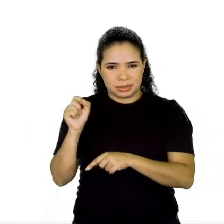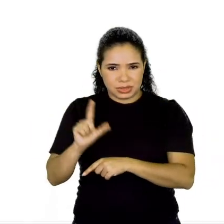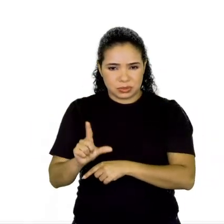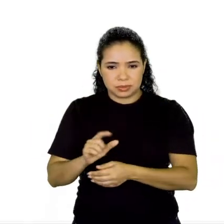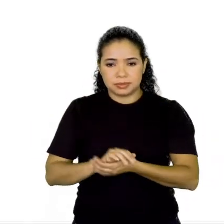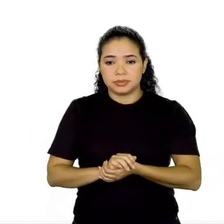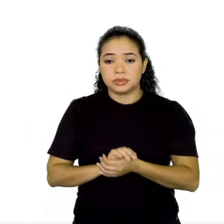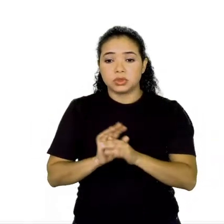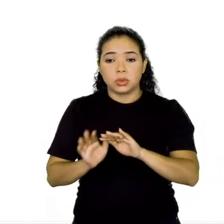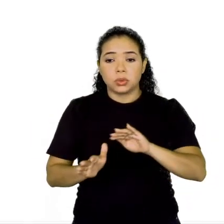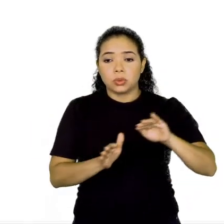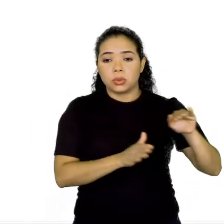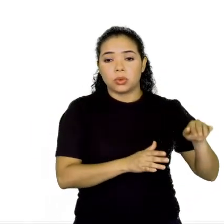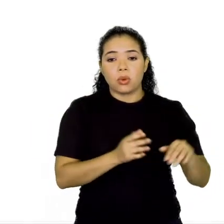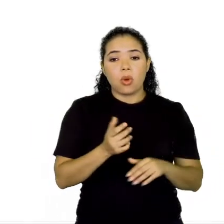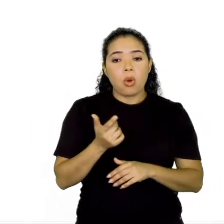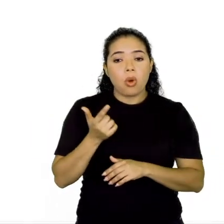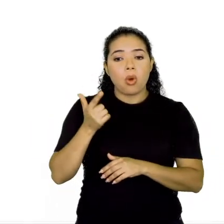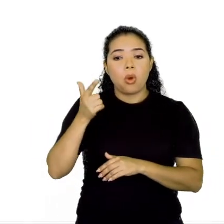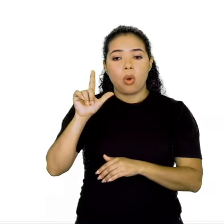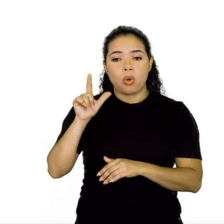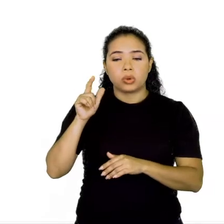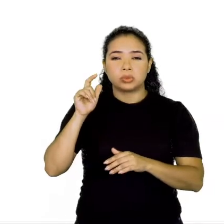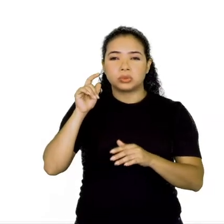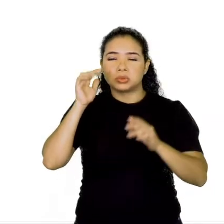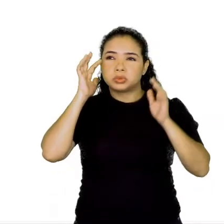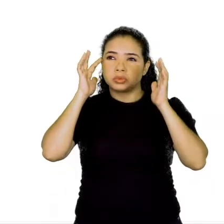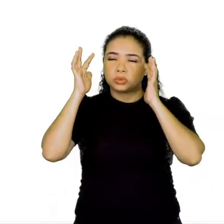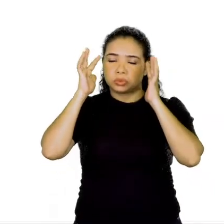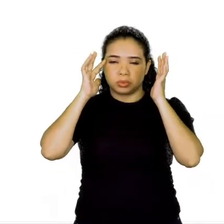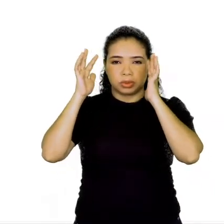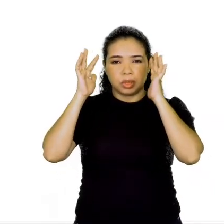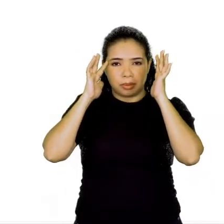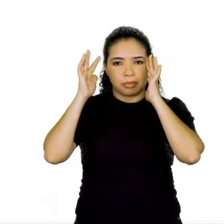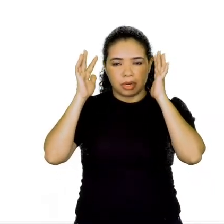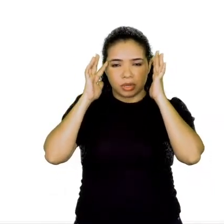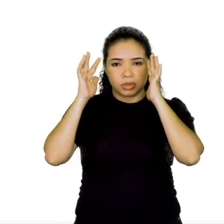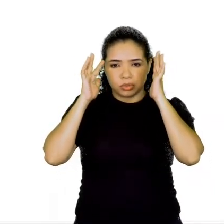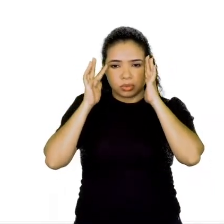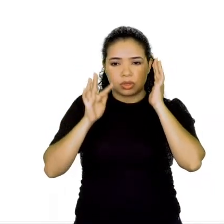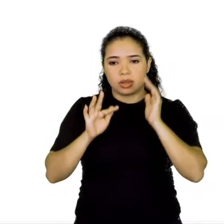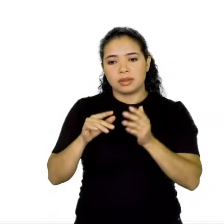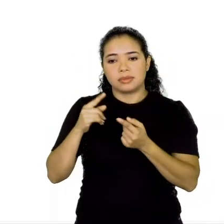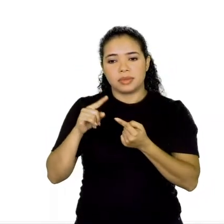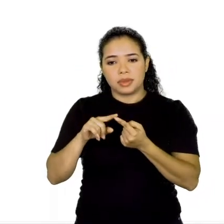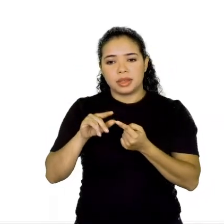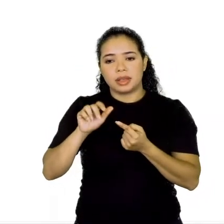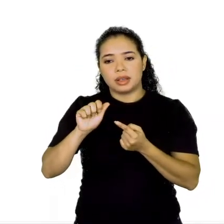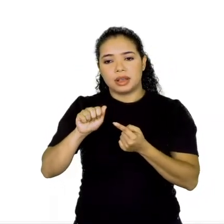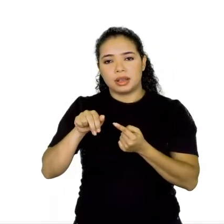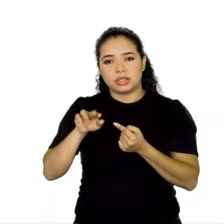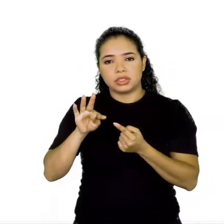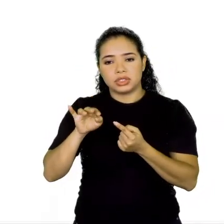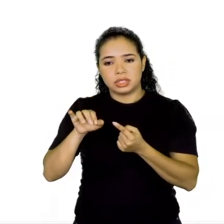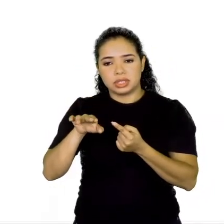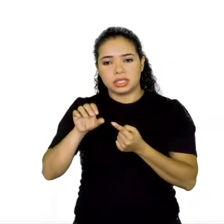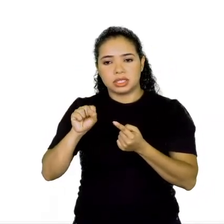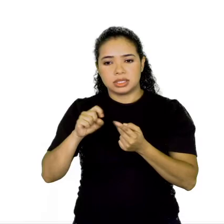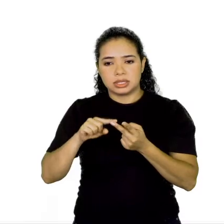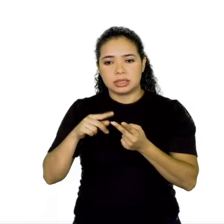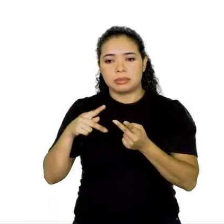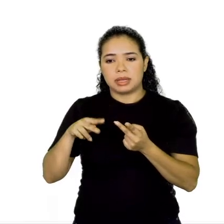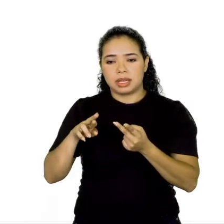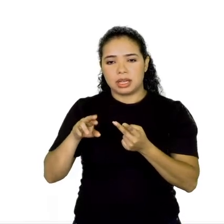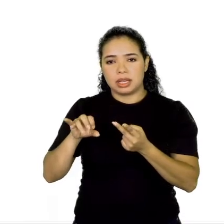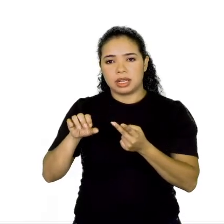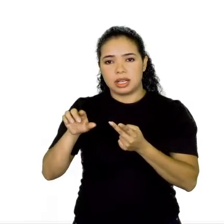são as figuras de pensamento, que também tem muito delas, que é antítese, paradoxo, eufemismo, que